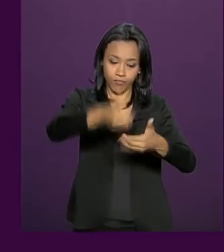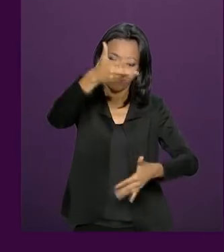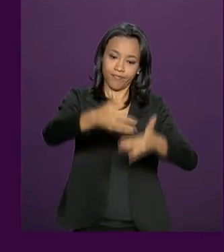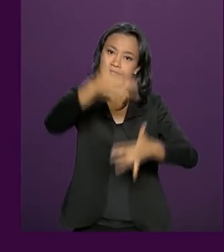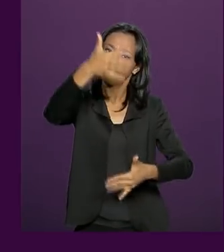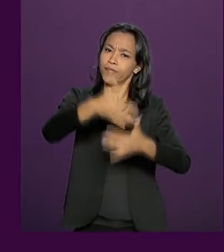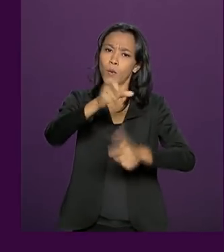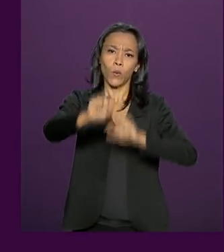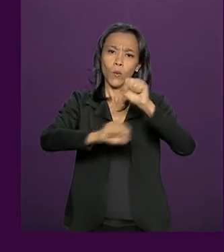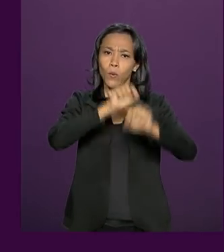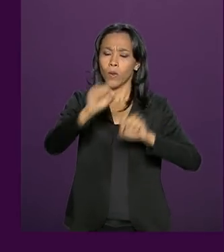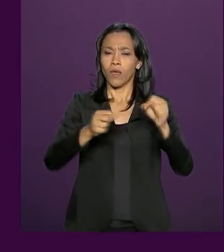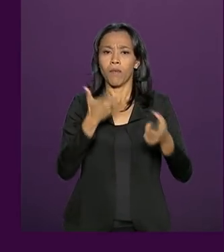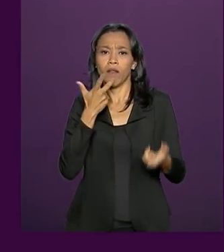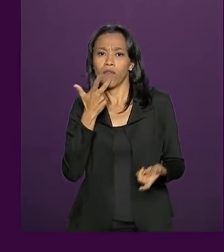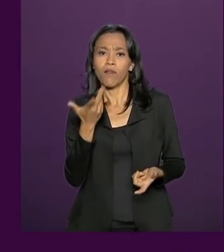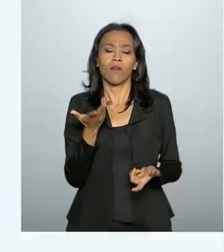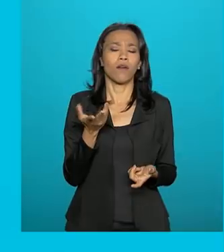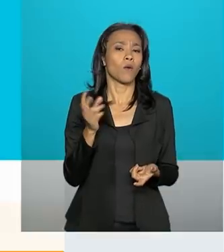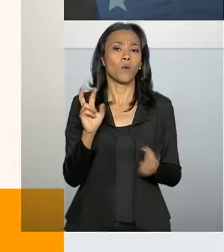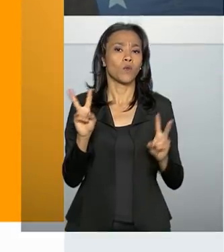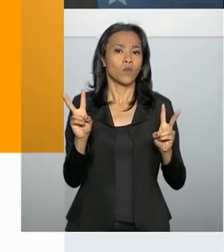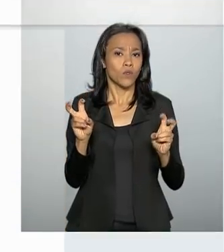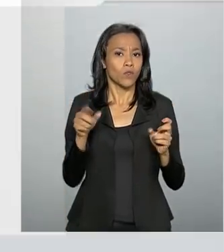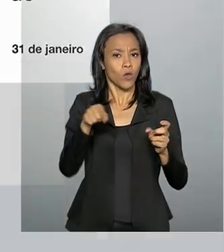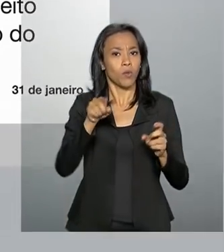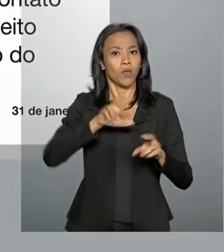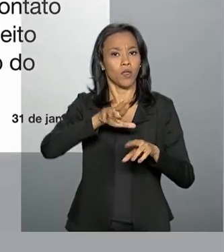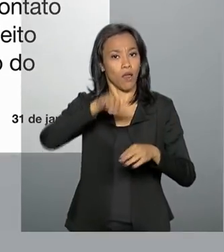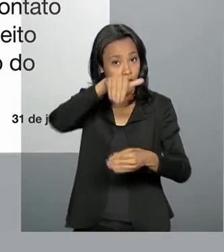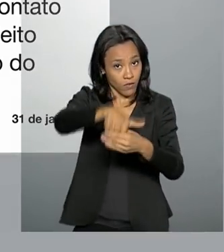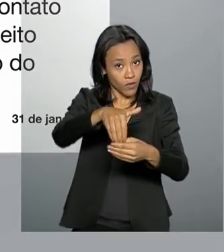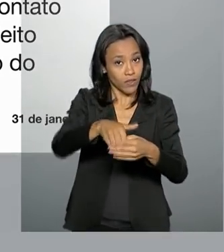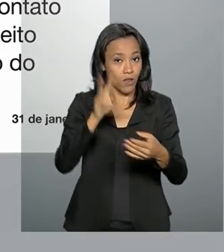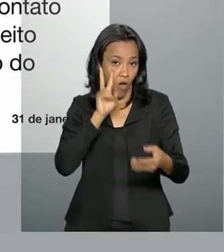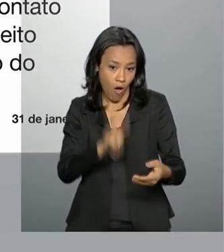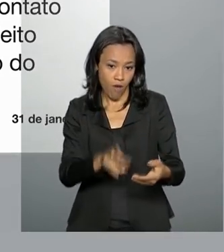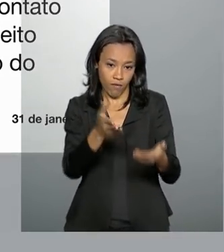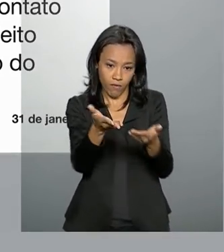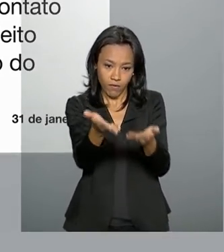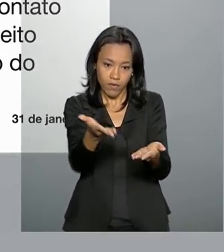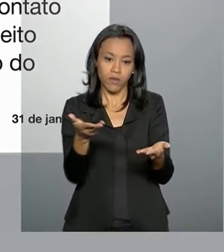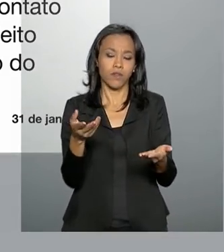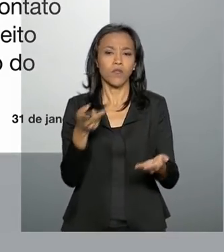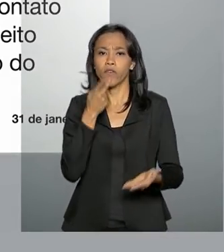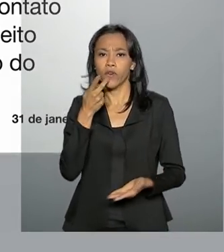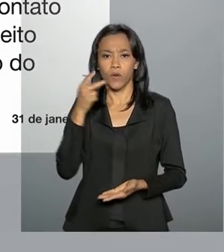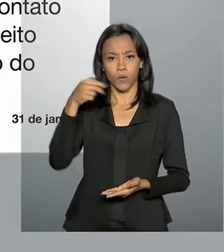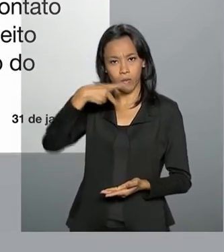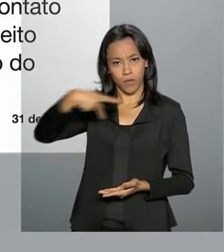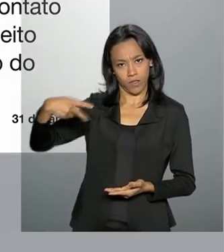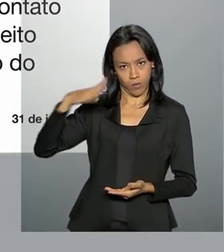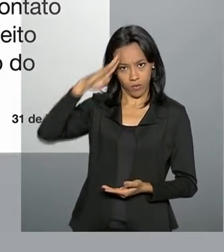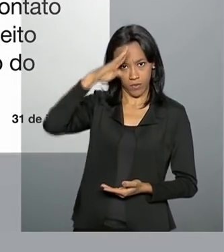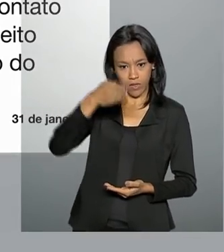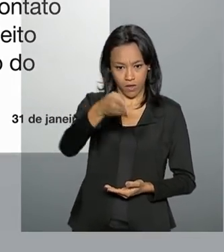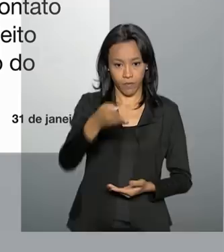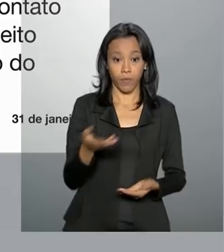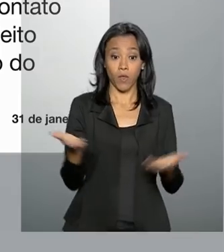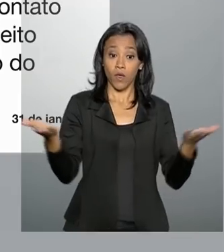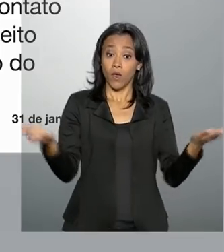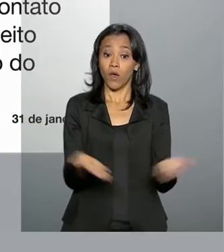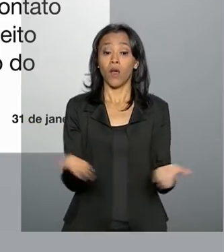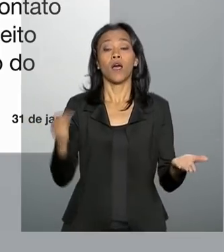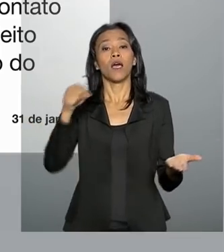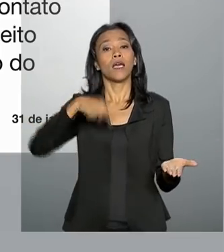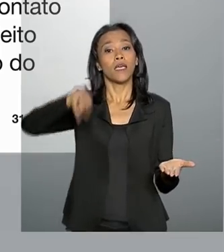para falar a respeito dessas eleições Vamos ver o que disse o presidente Nesta quinta-feira,